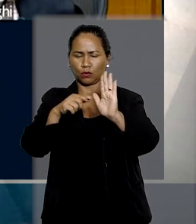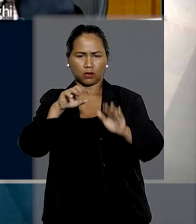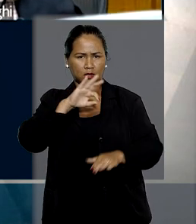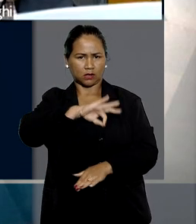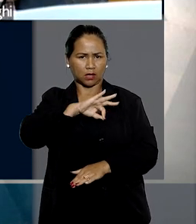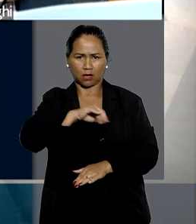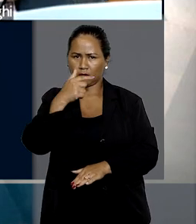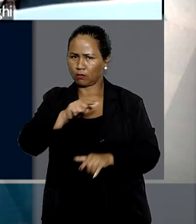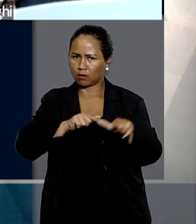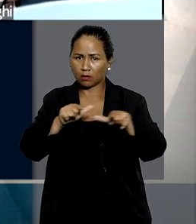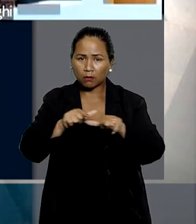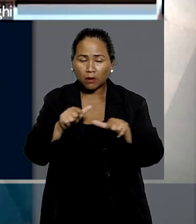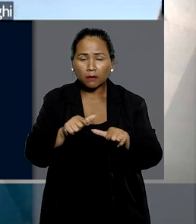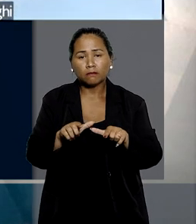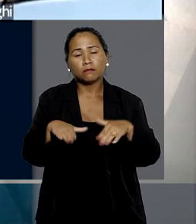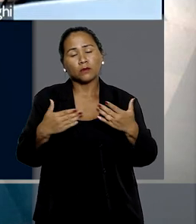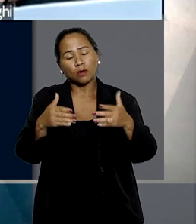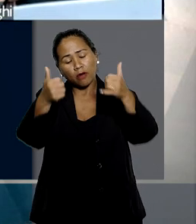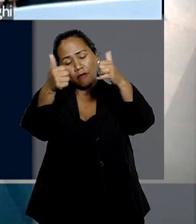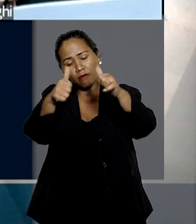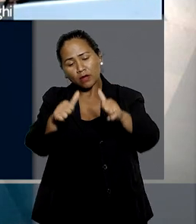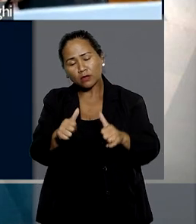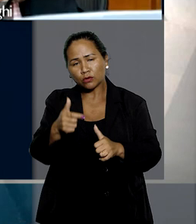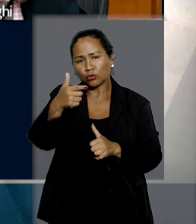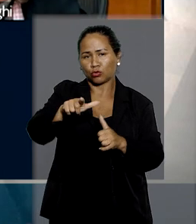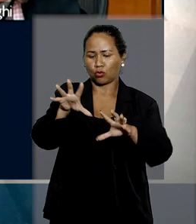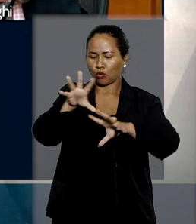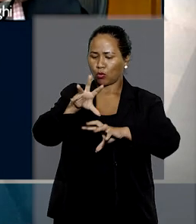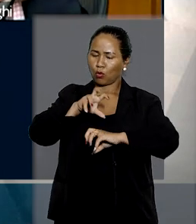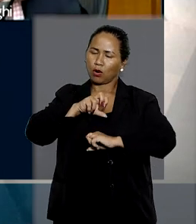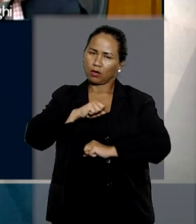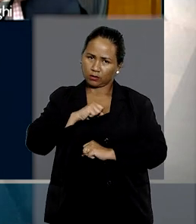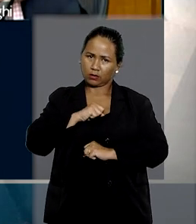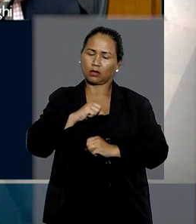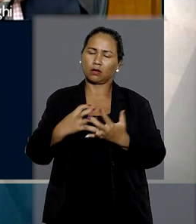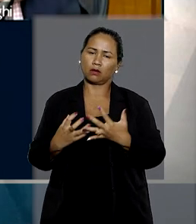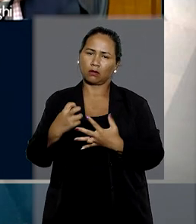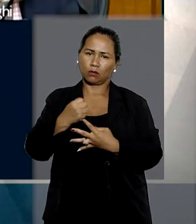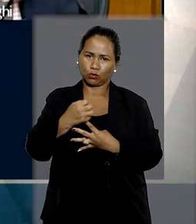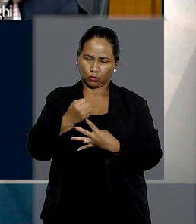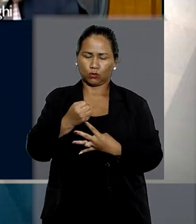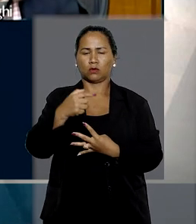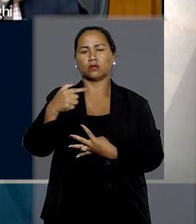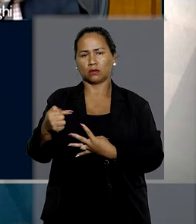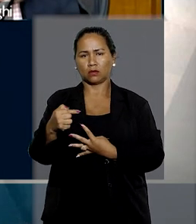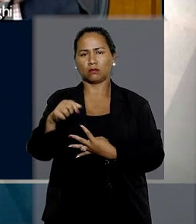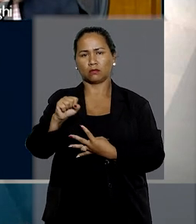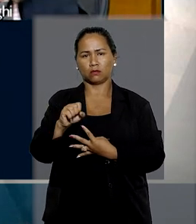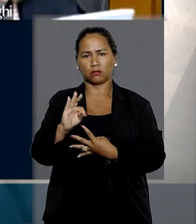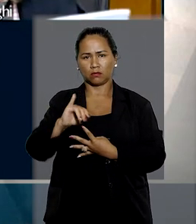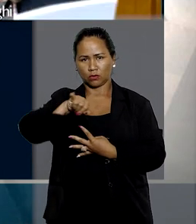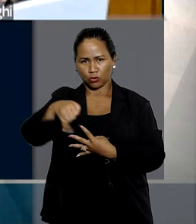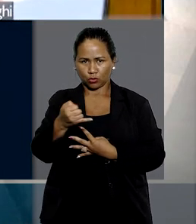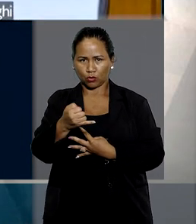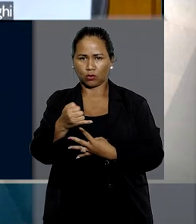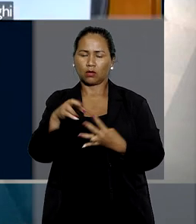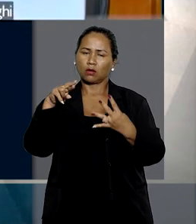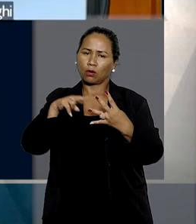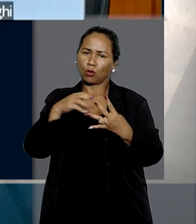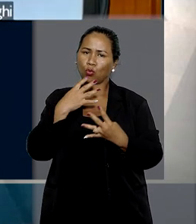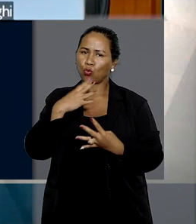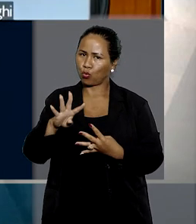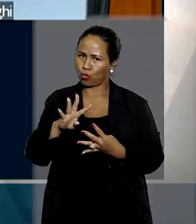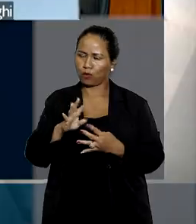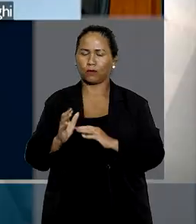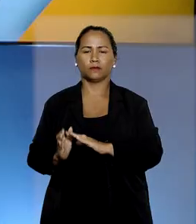hipossuficiência financeira. E como o resame de provas não é admitido pela súmula 7 do STJ, o recurso não